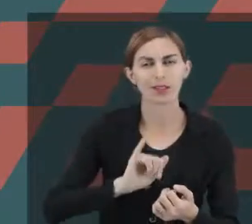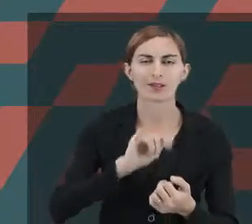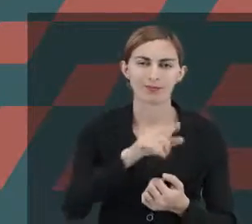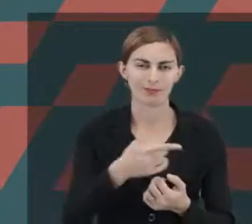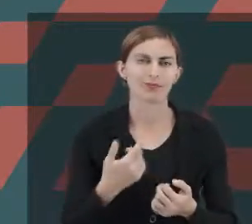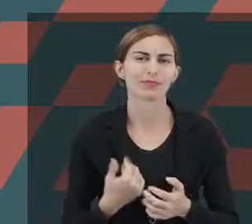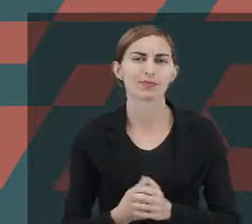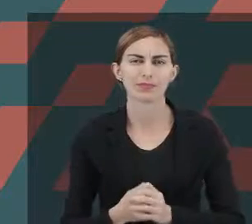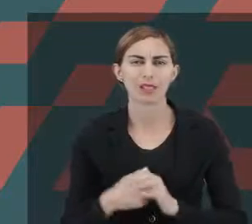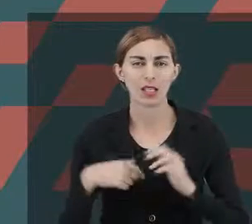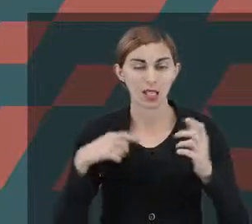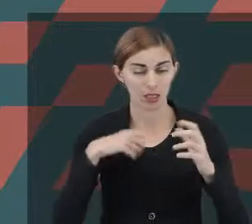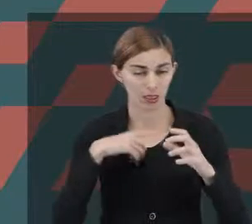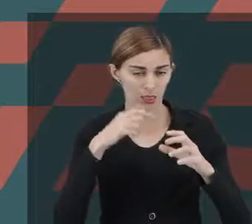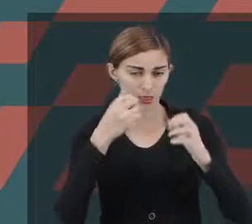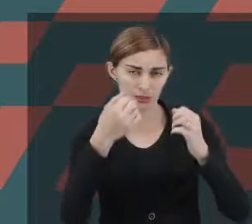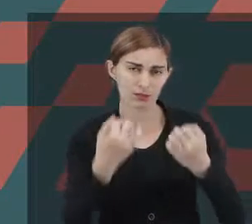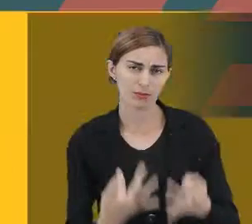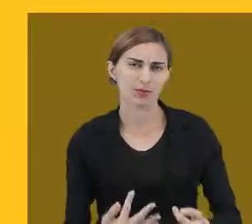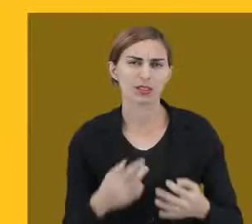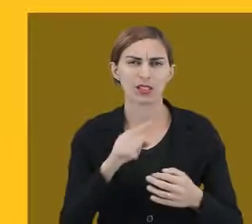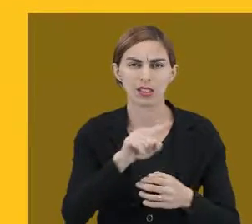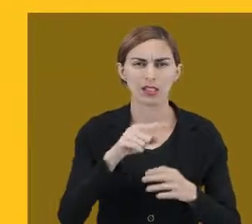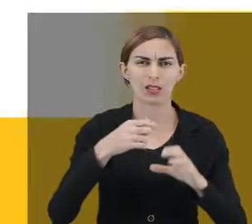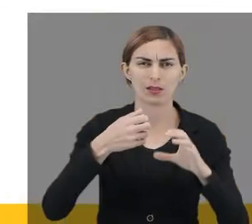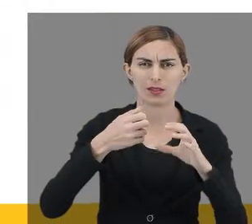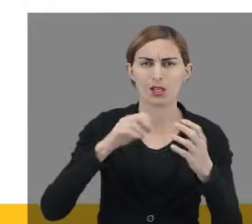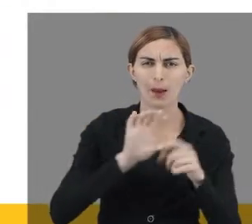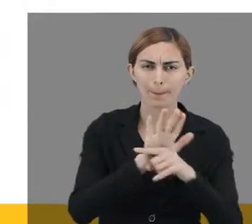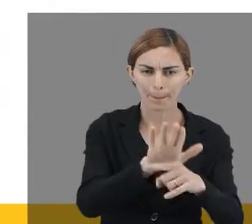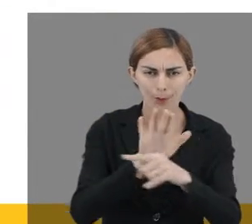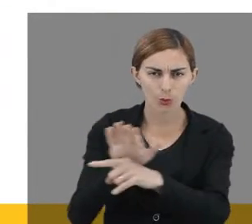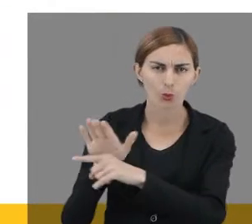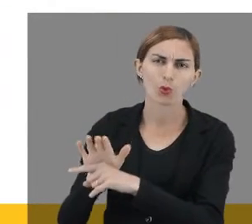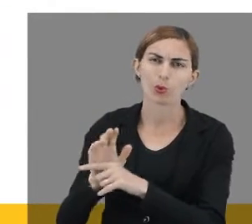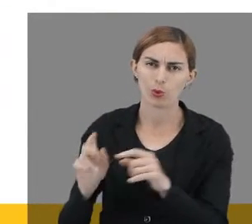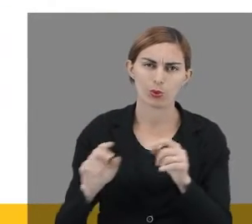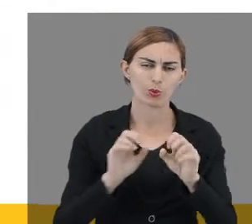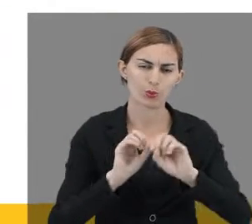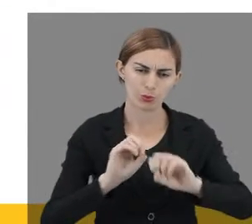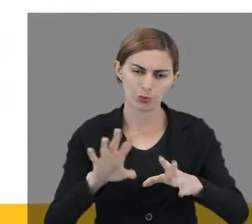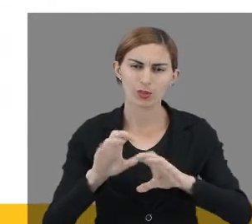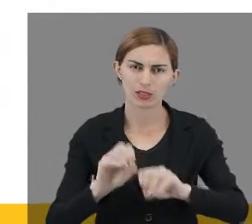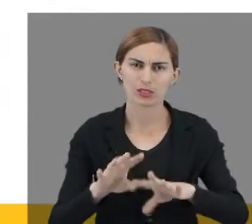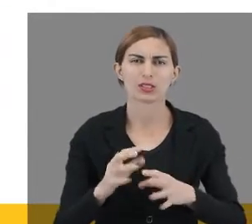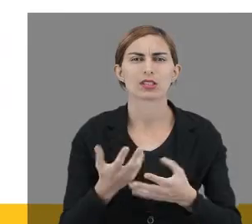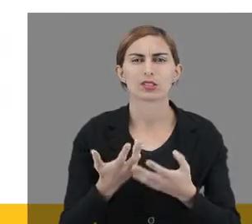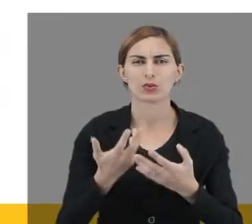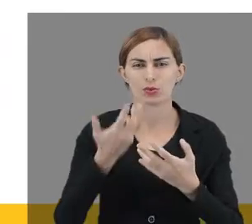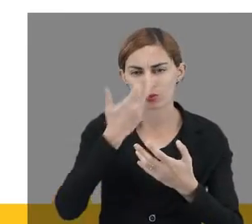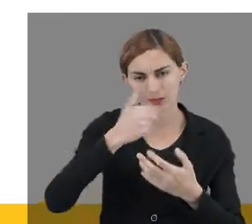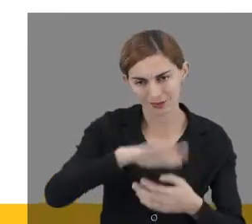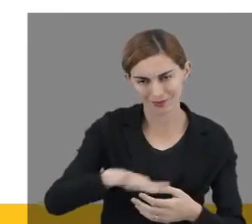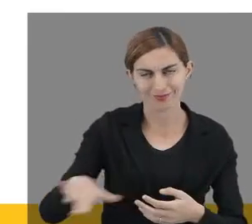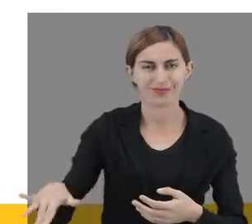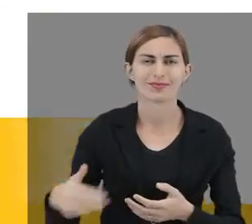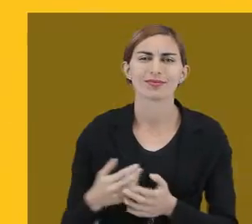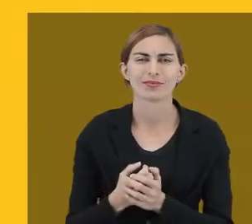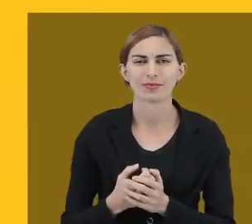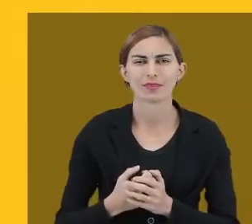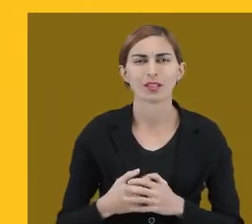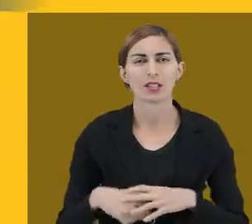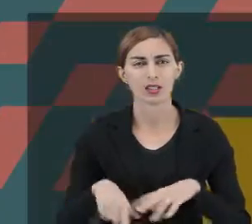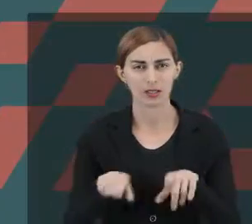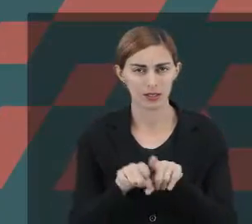alterações é que teremos uma definição sobre a intensidade do apoio e do plano educacional que iremos trazer para as nossas crianças.